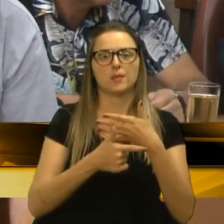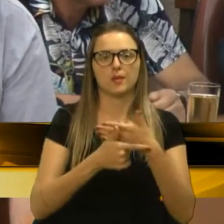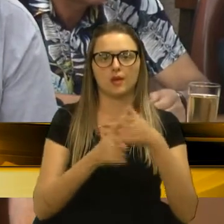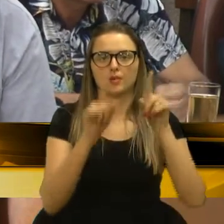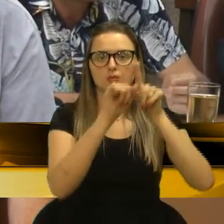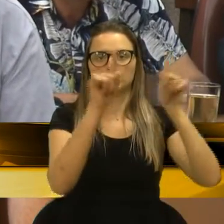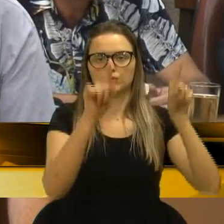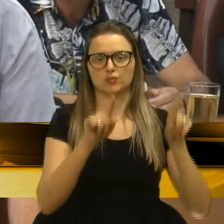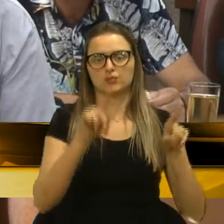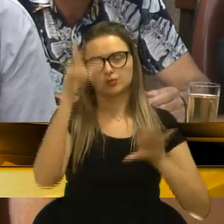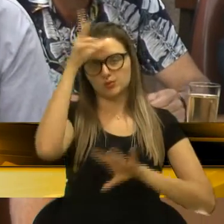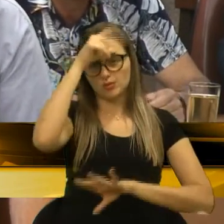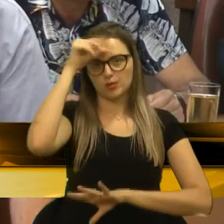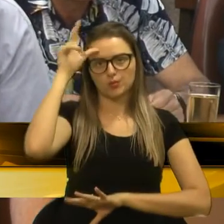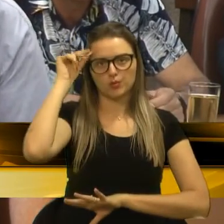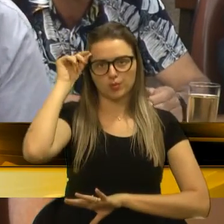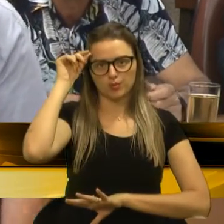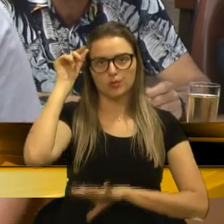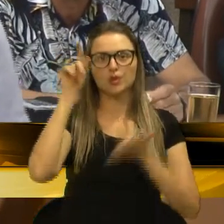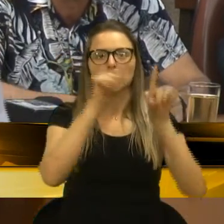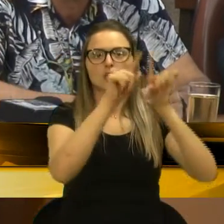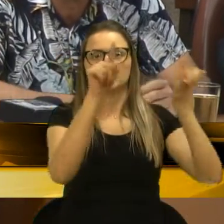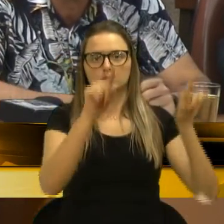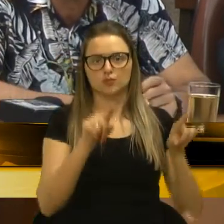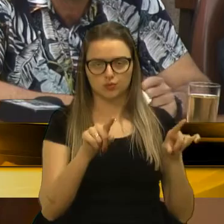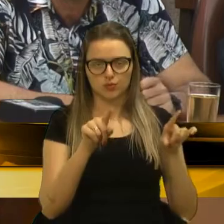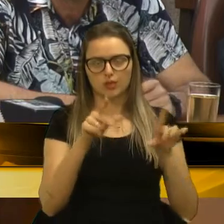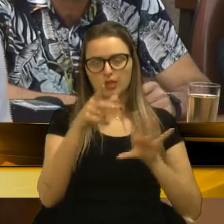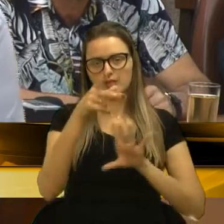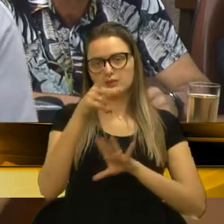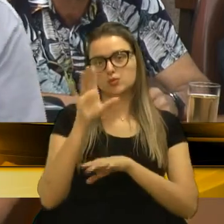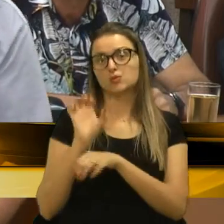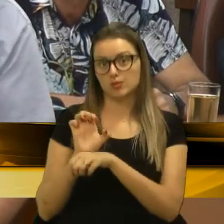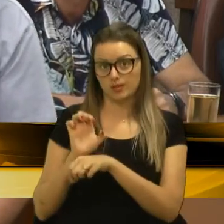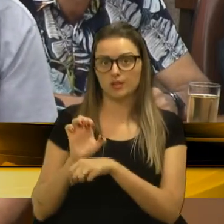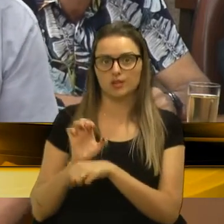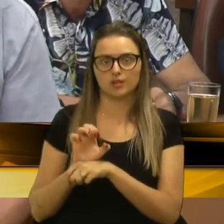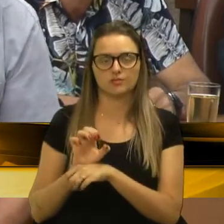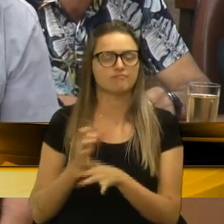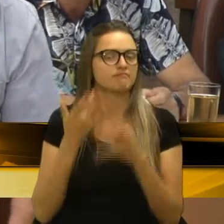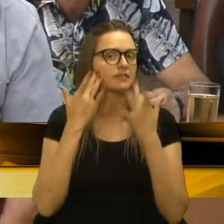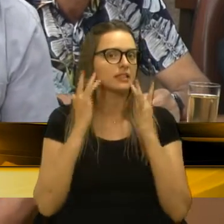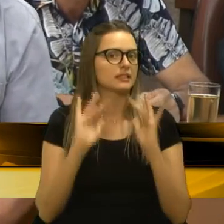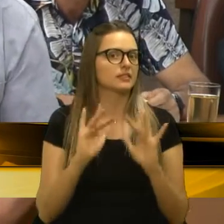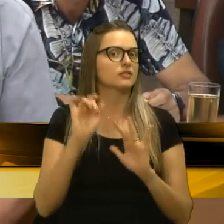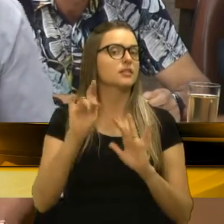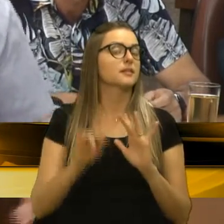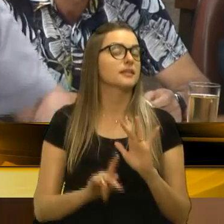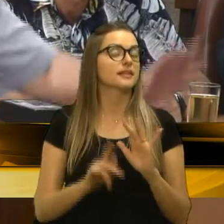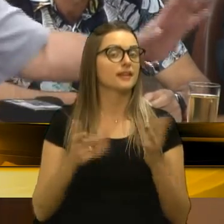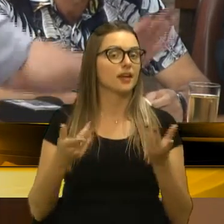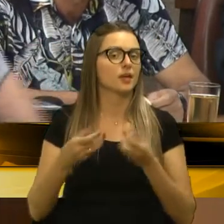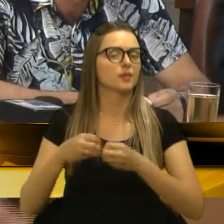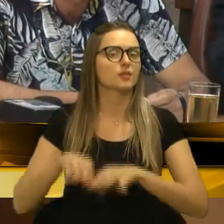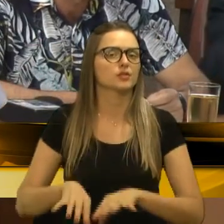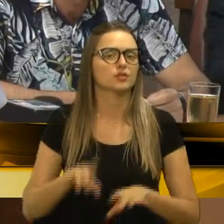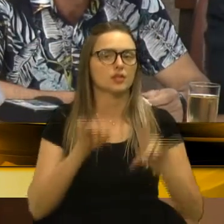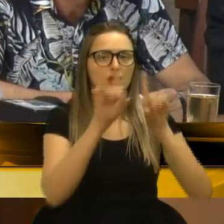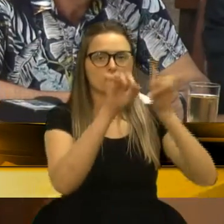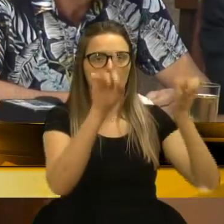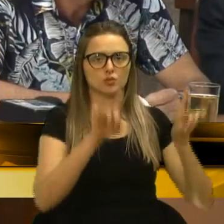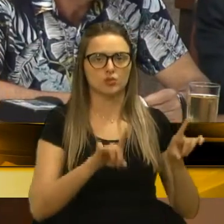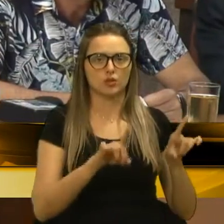municipais, desses servidores estaduais, a gente não sabe quem está sendo atingido. São servidores direto?